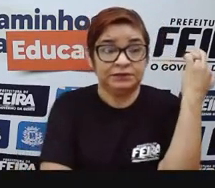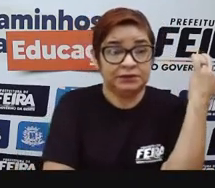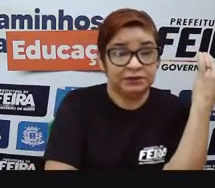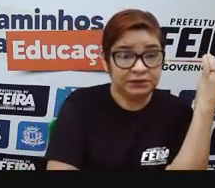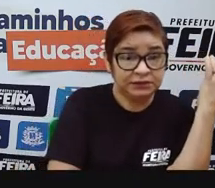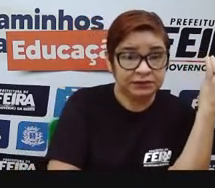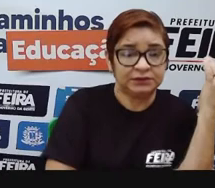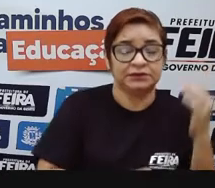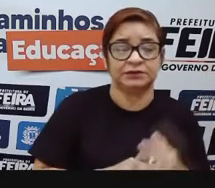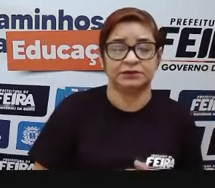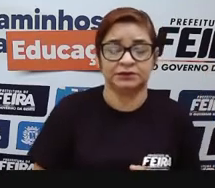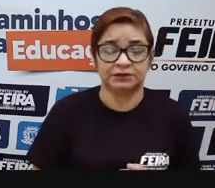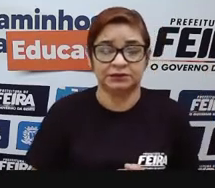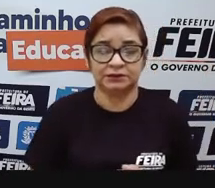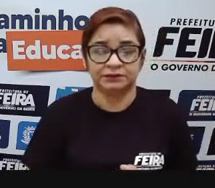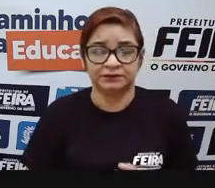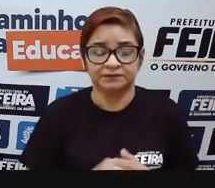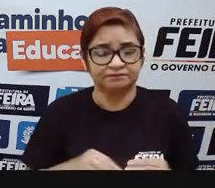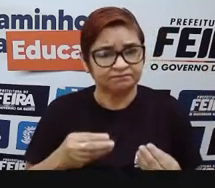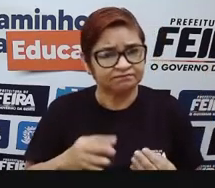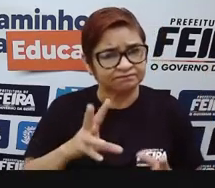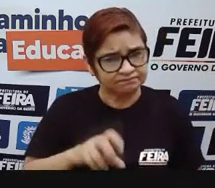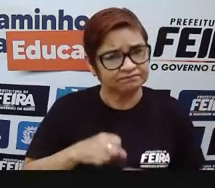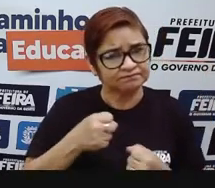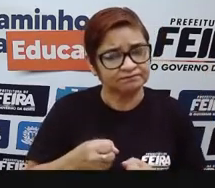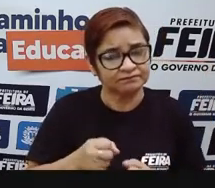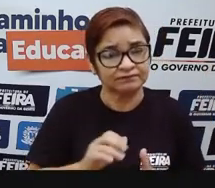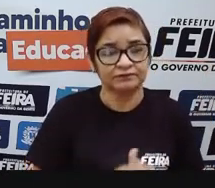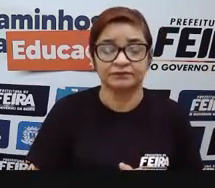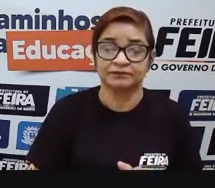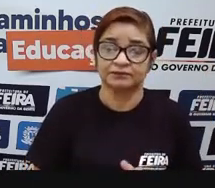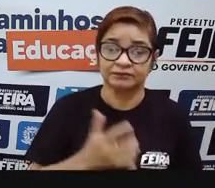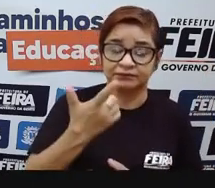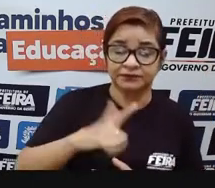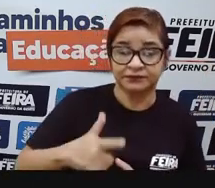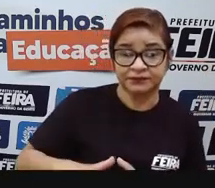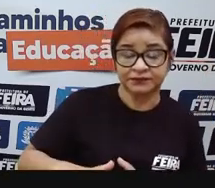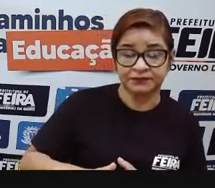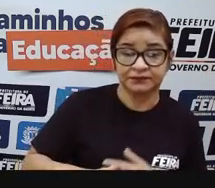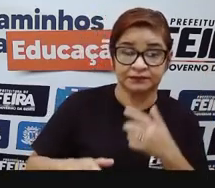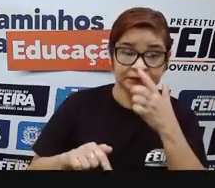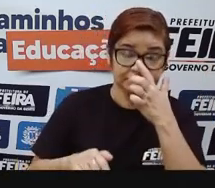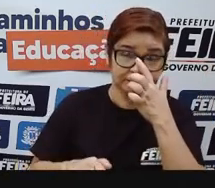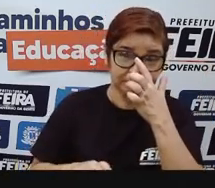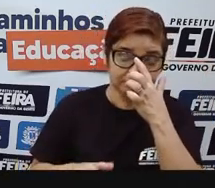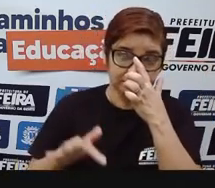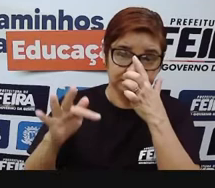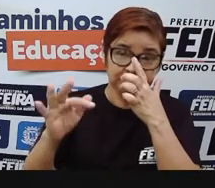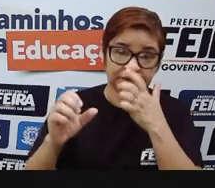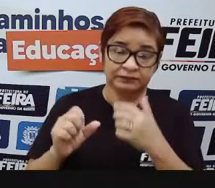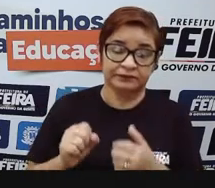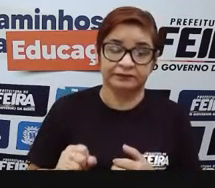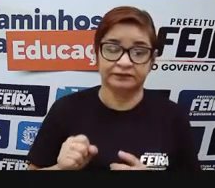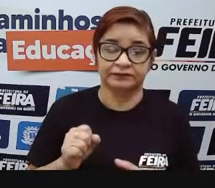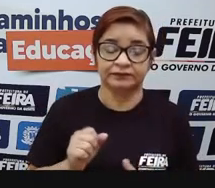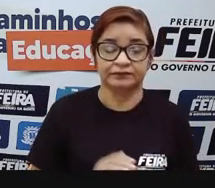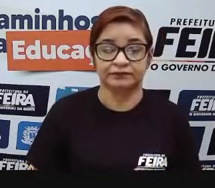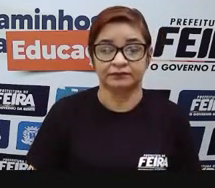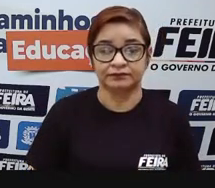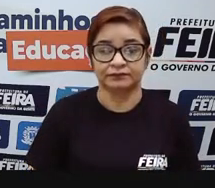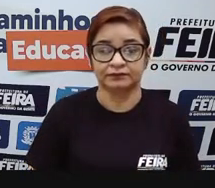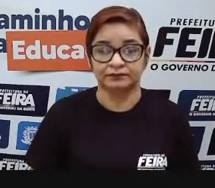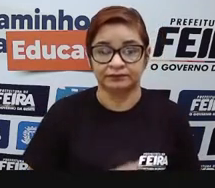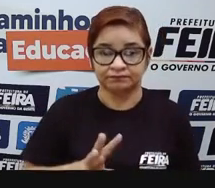atividade econômica tão forte. A gente não tem aqui em Feira de Santana, claro, que é uma atividade econômica